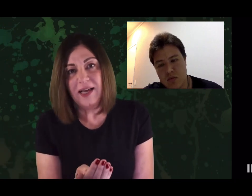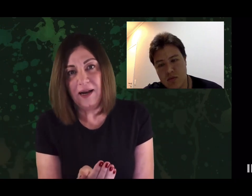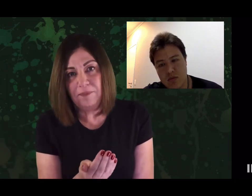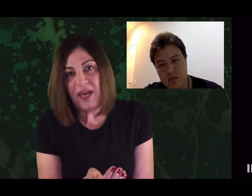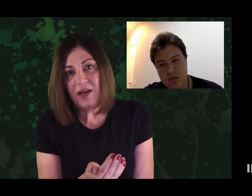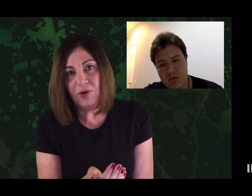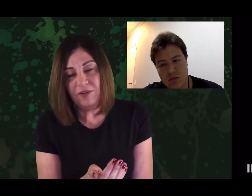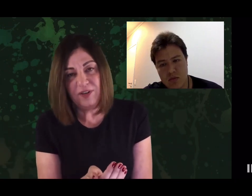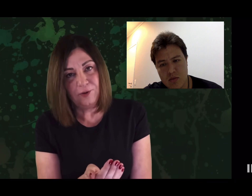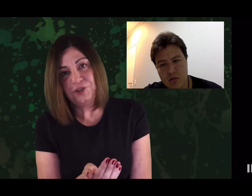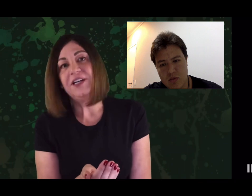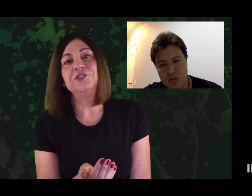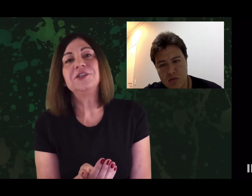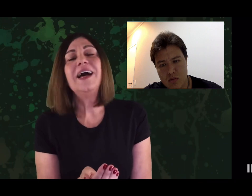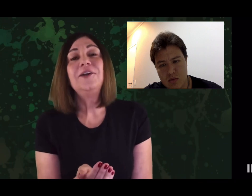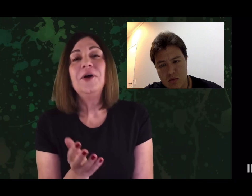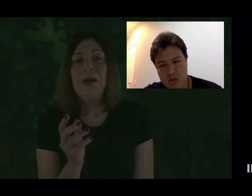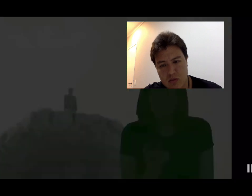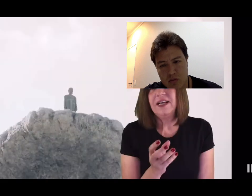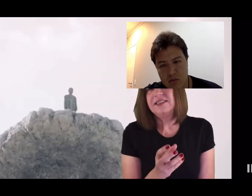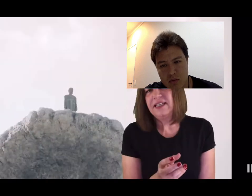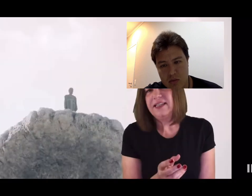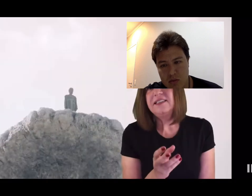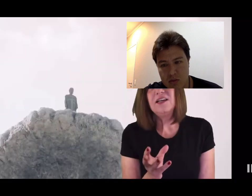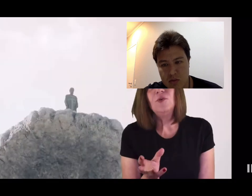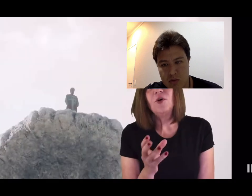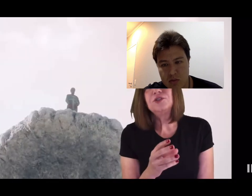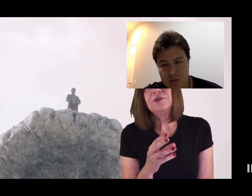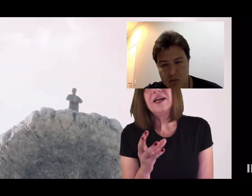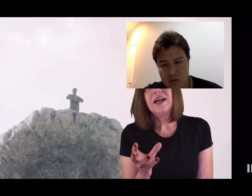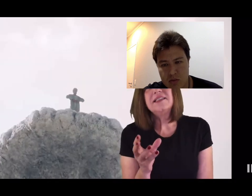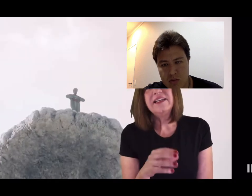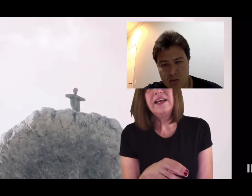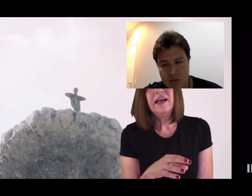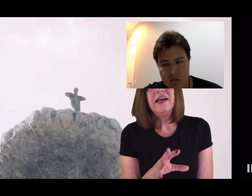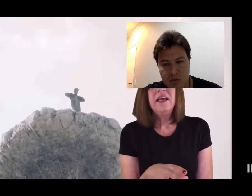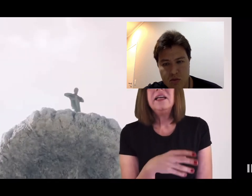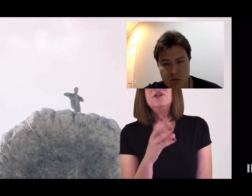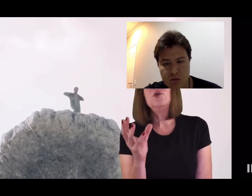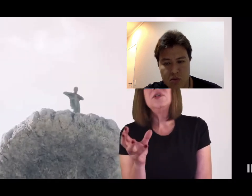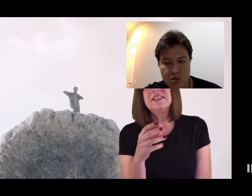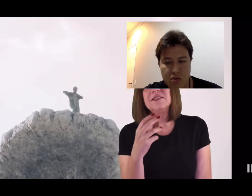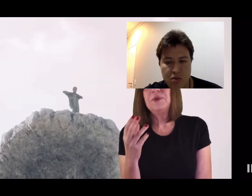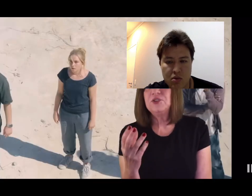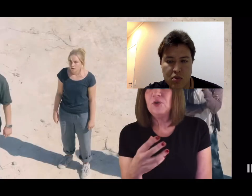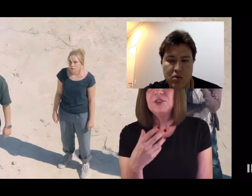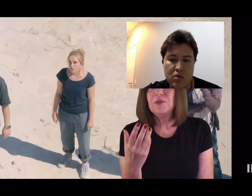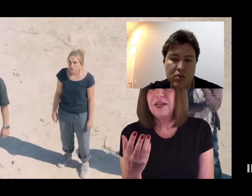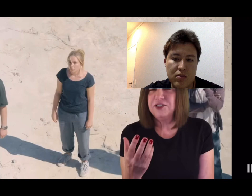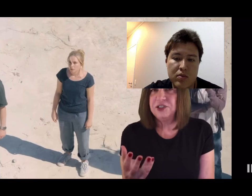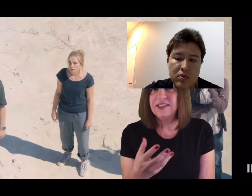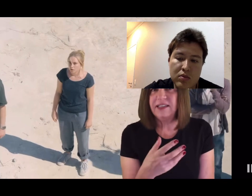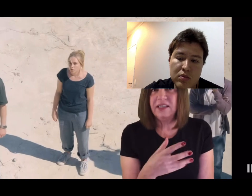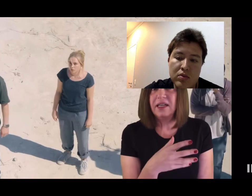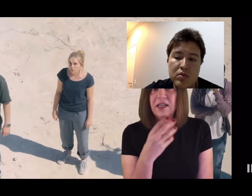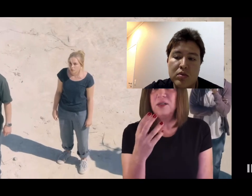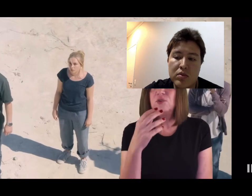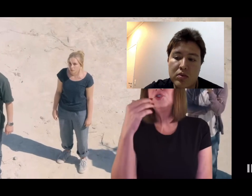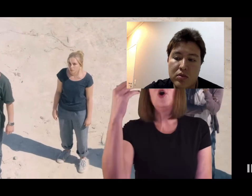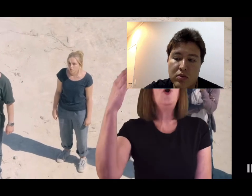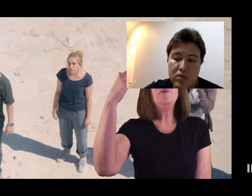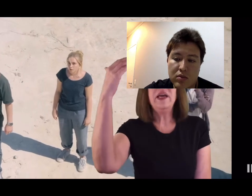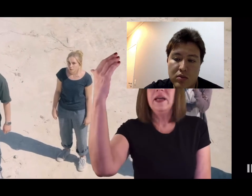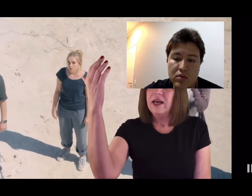usado naquela meia hora final de hereditário, prestem atenção, lógico, naquela cena em que todas as pessoas com mais de 70